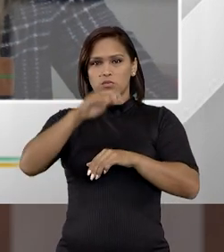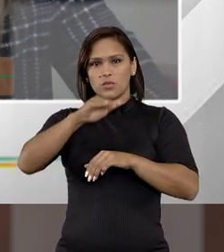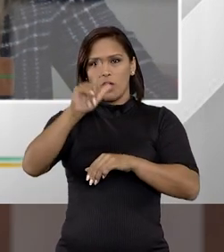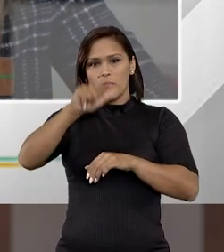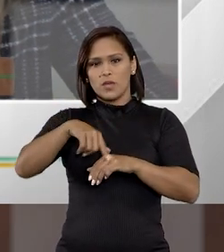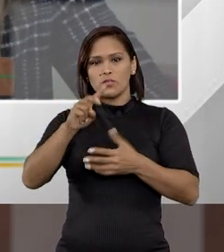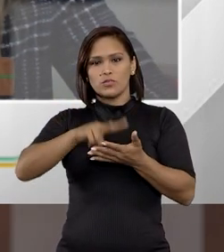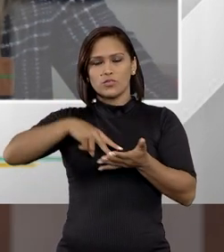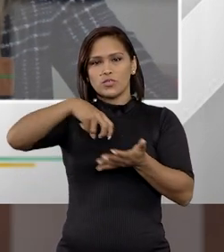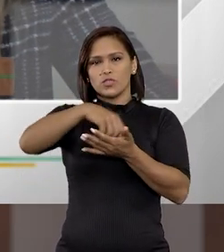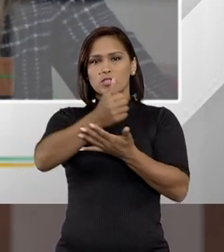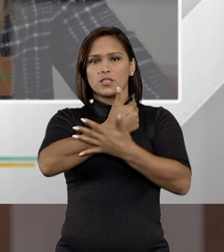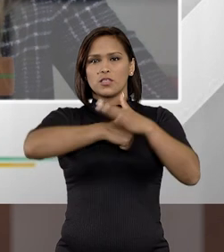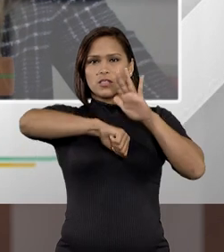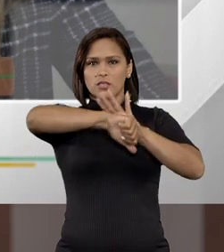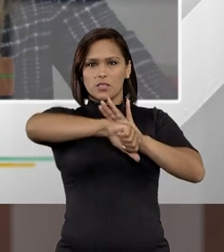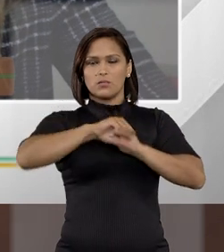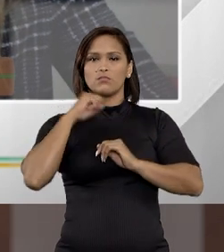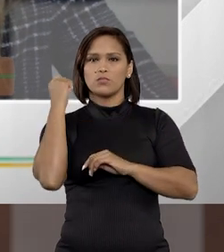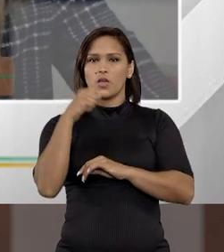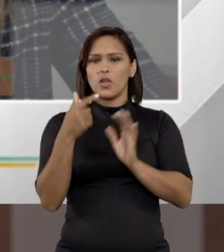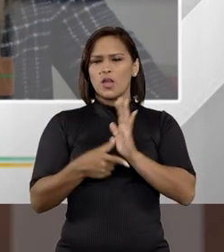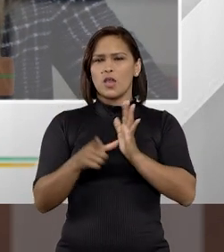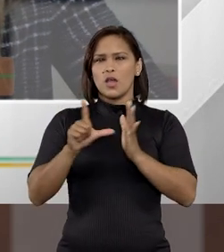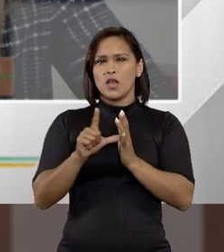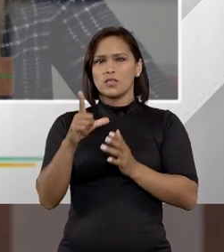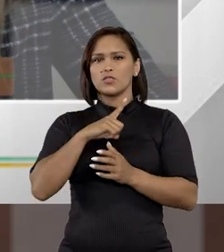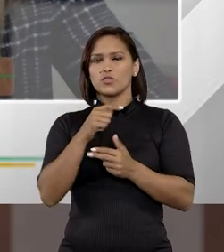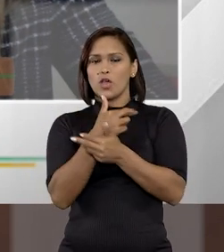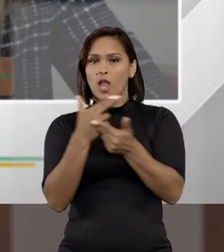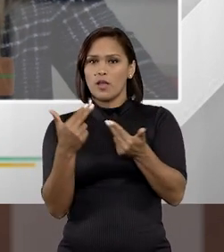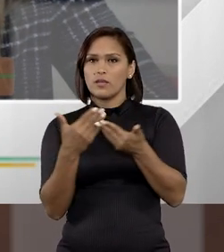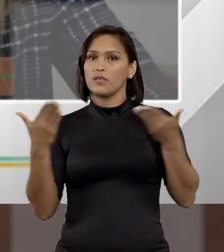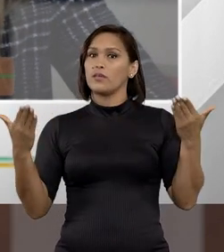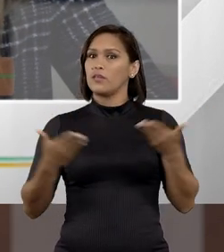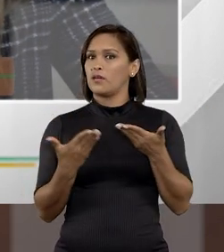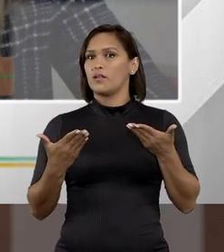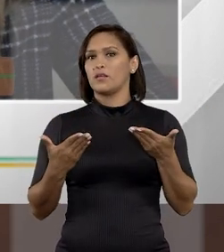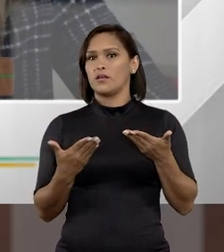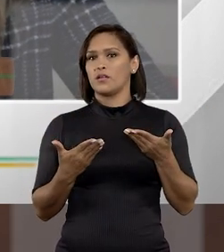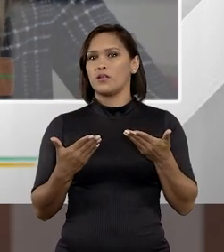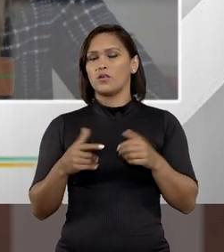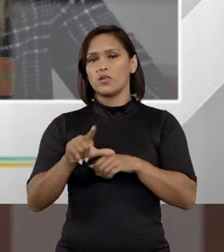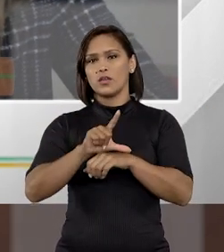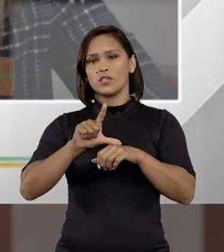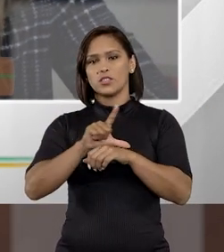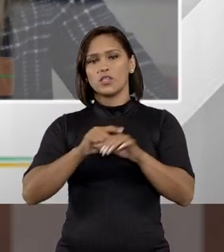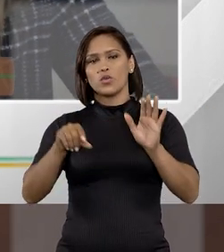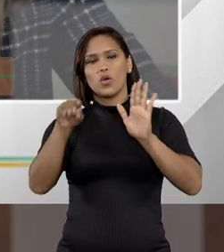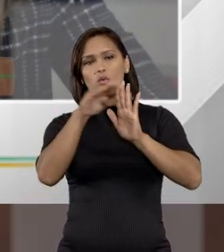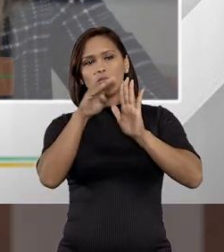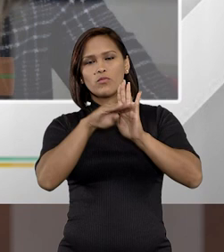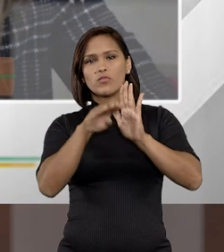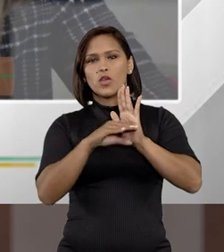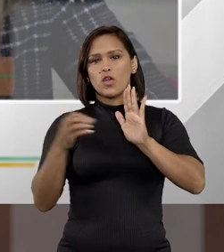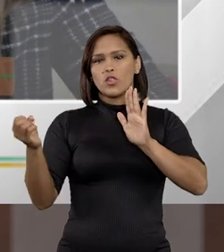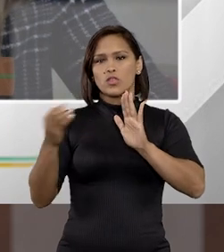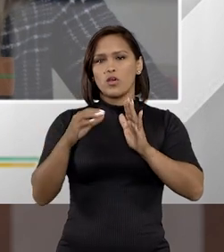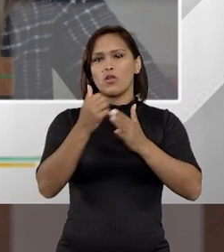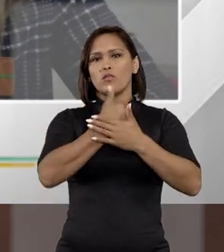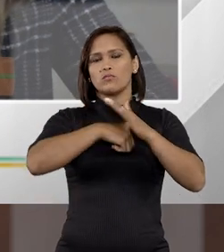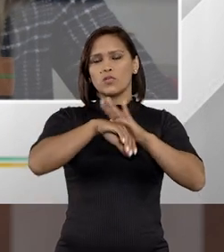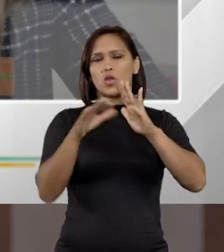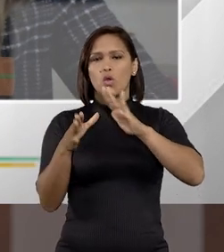aumento, né, da quantidade de crimes hediondos. Antes a gente tinha algumas figuras e agora o legislador trouxe novas figuras de crimes